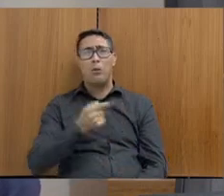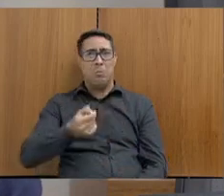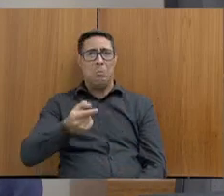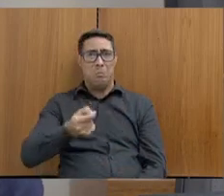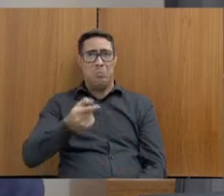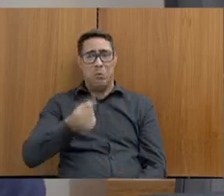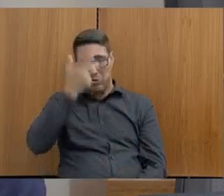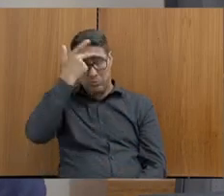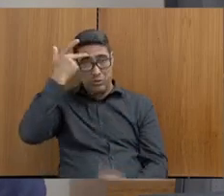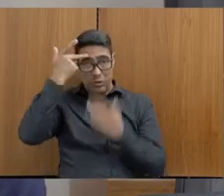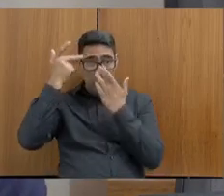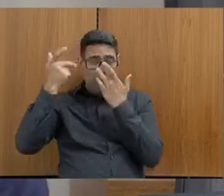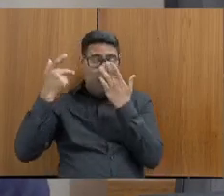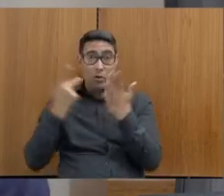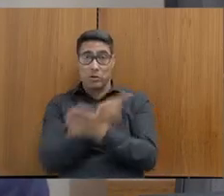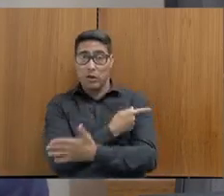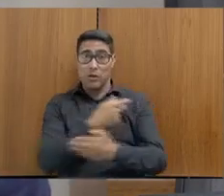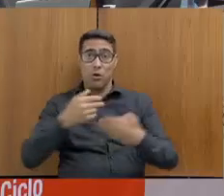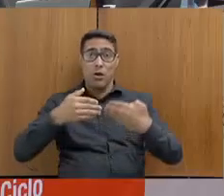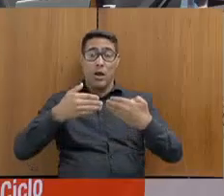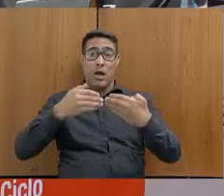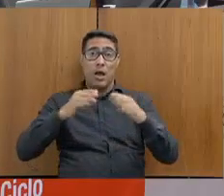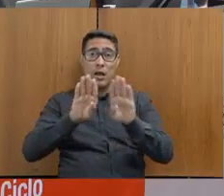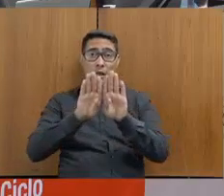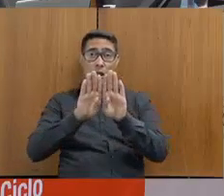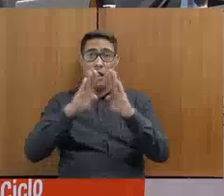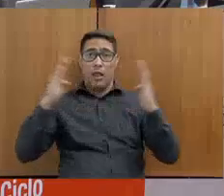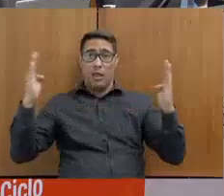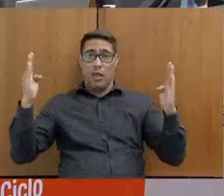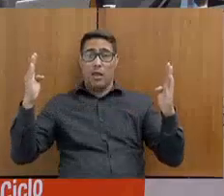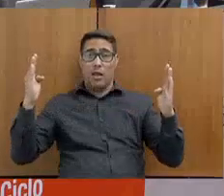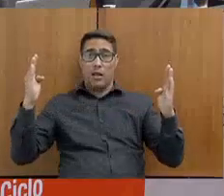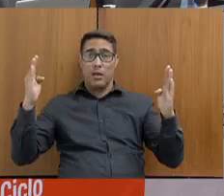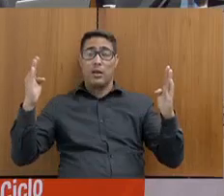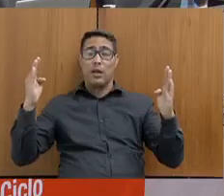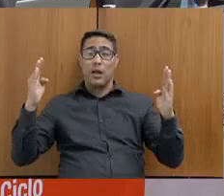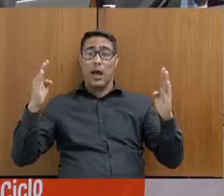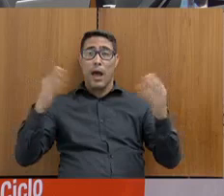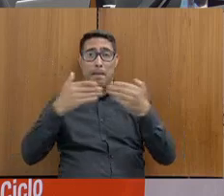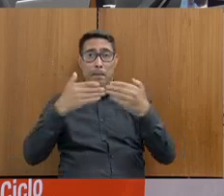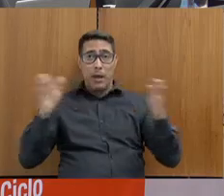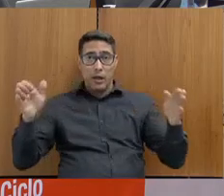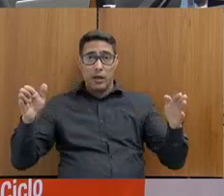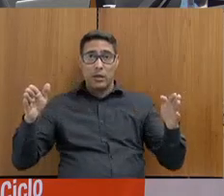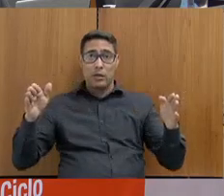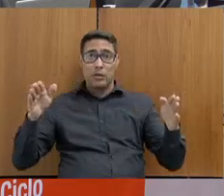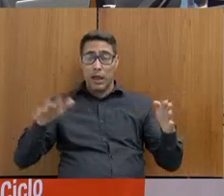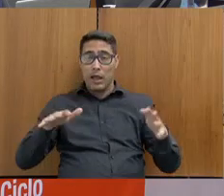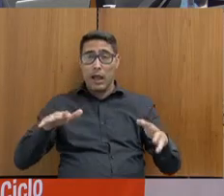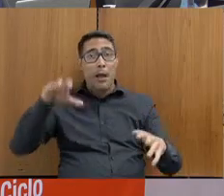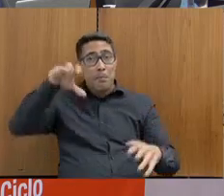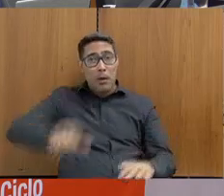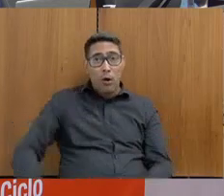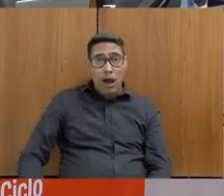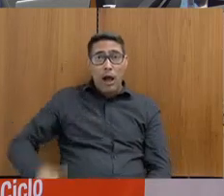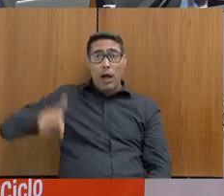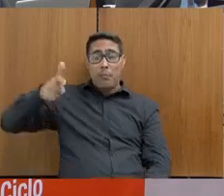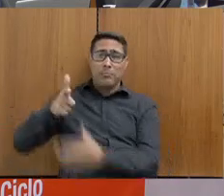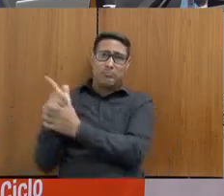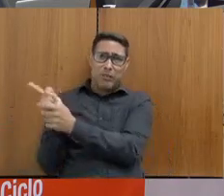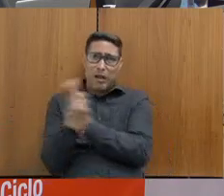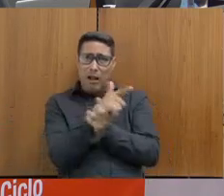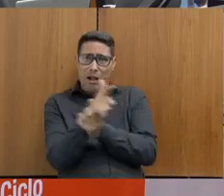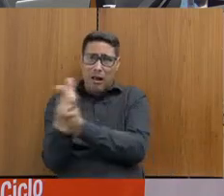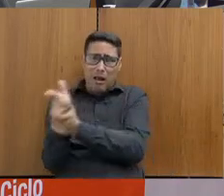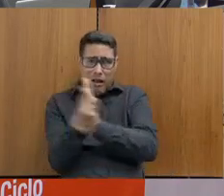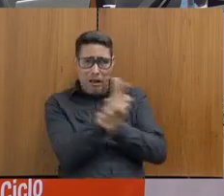plantão, deixaram a cela aberta, um preso saiu, pegou uma arma de uma policial na bolsa dela e saiu samiando o